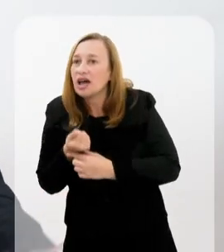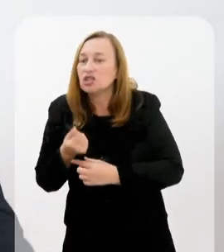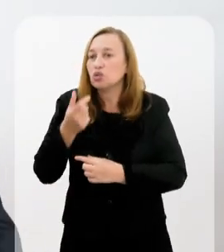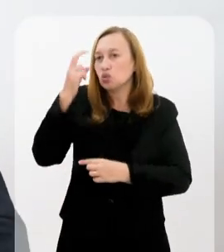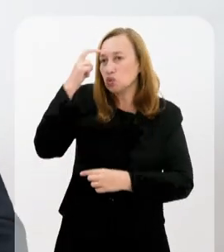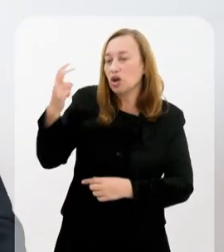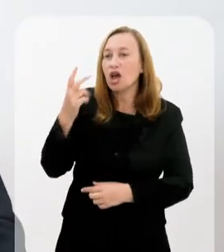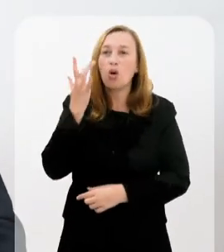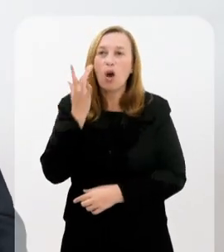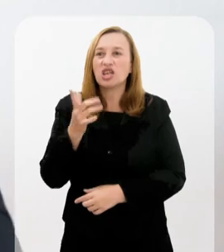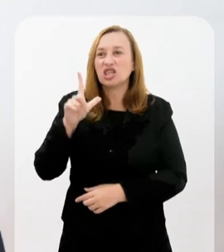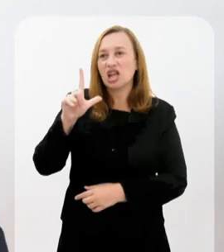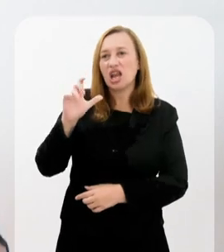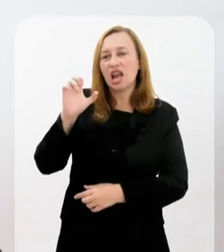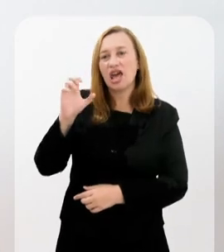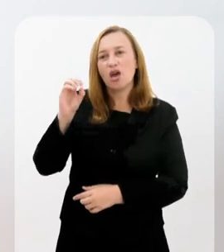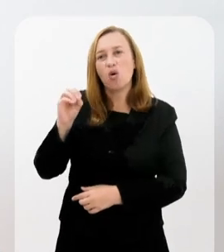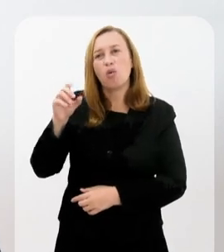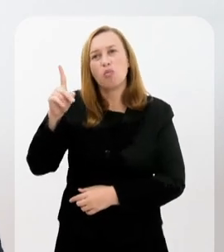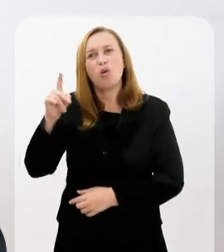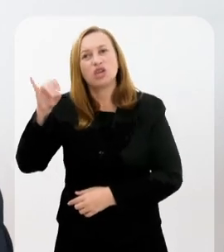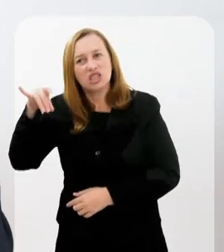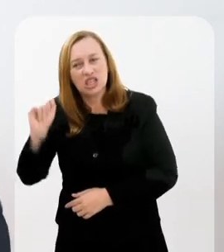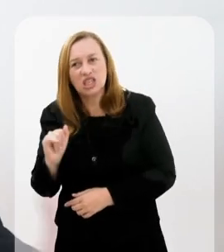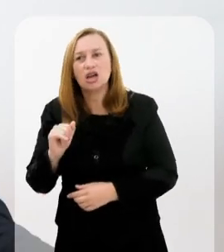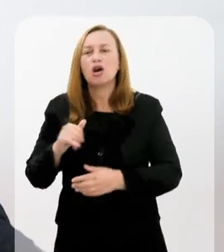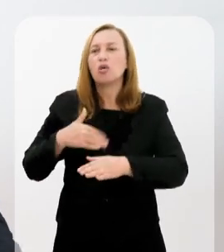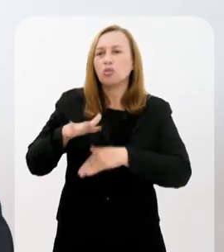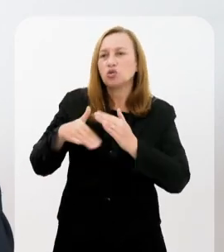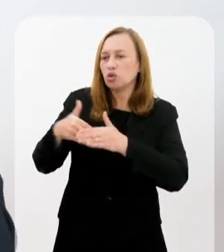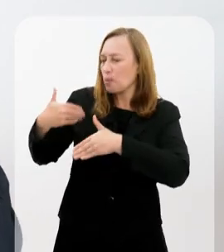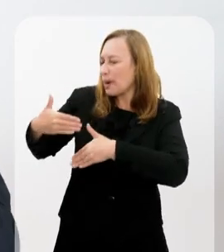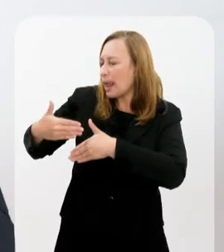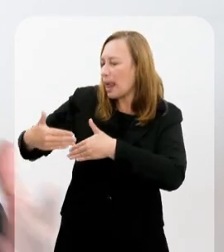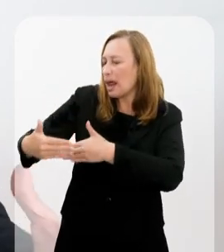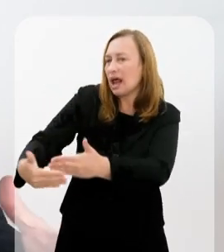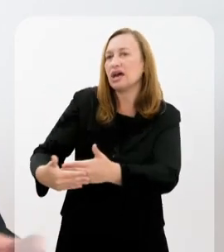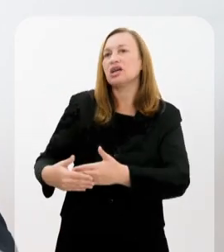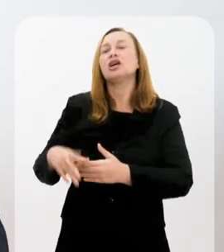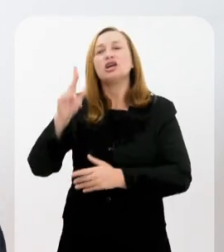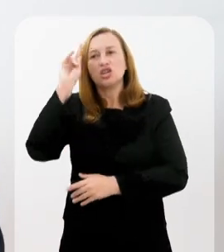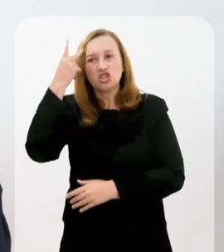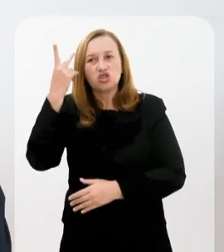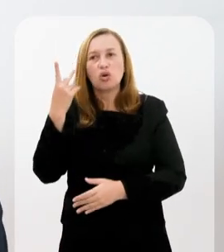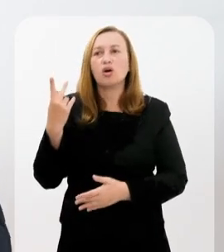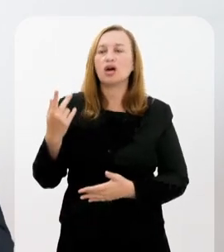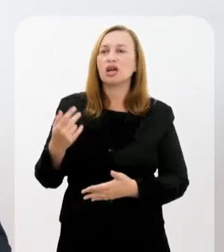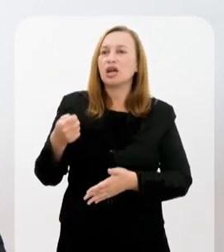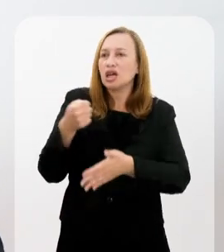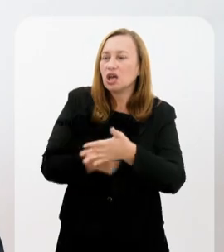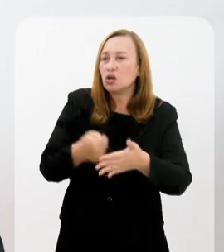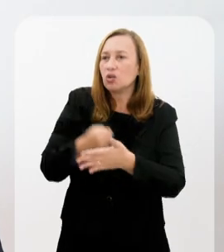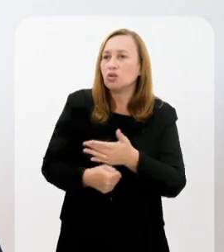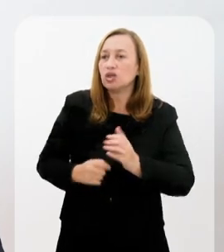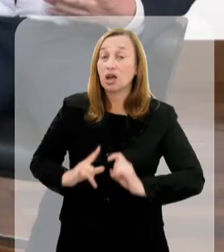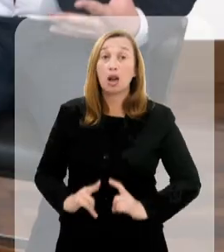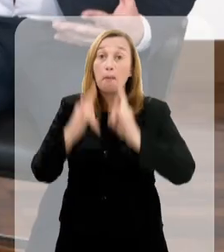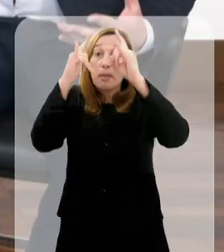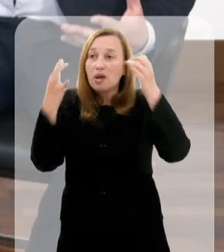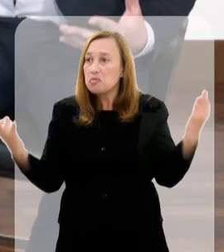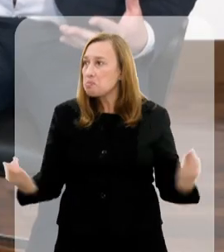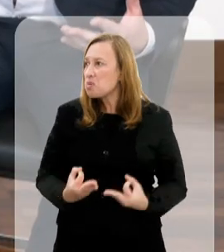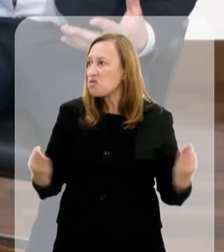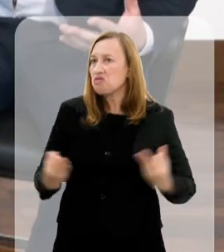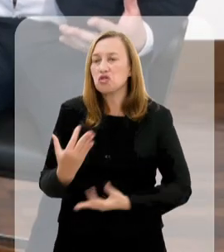campus da área da arte e cultura. E eu acho que a Leopoldina, por toda a história, por toda a trajetória, por toda a resistência que existe daquele